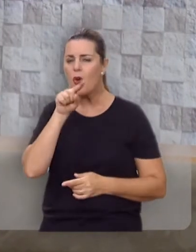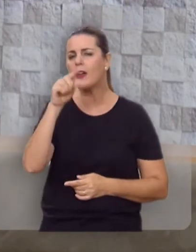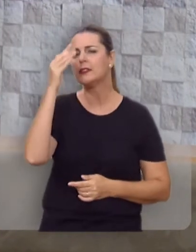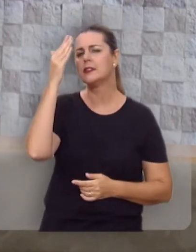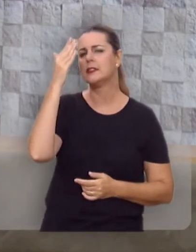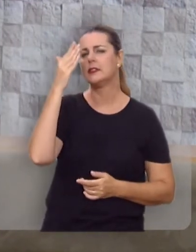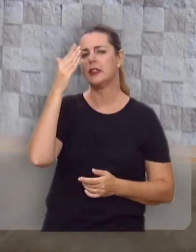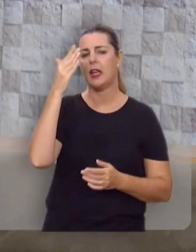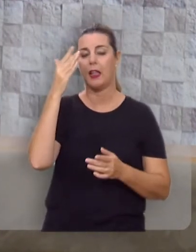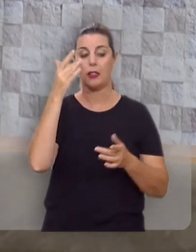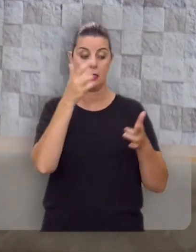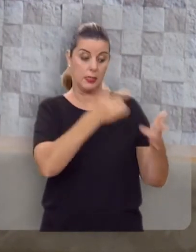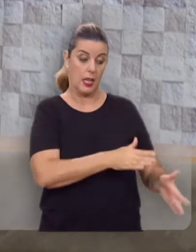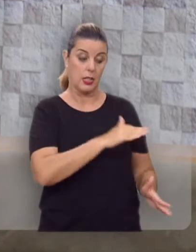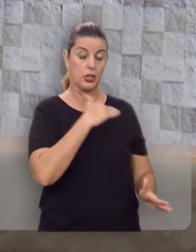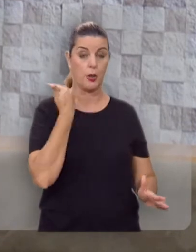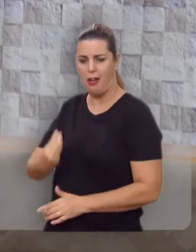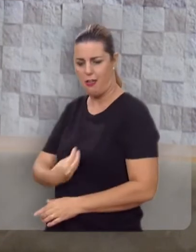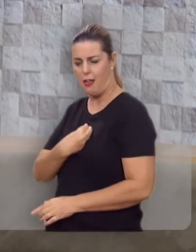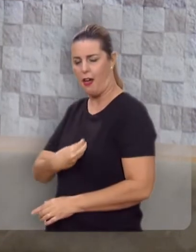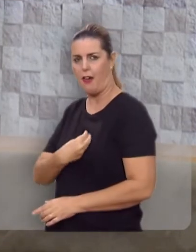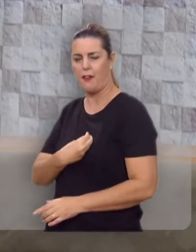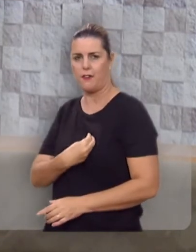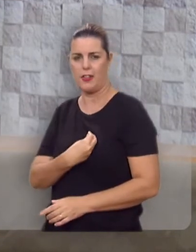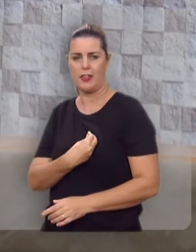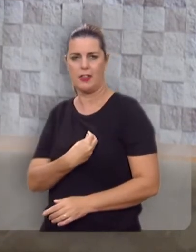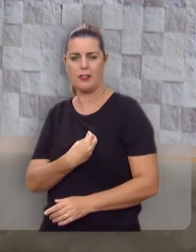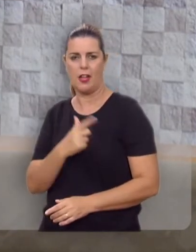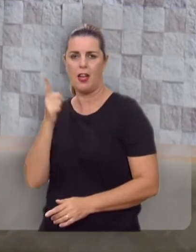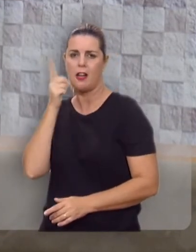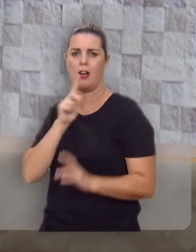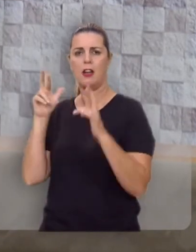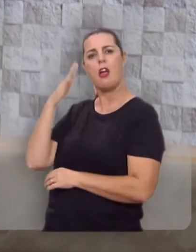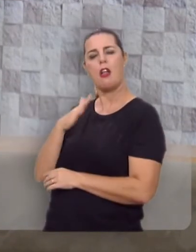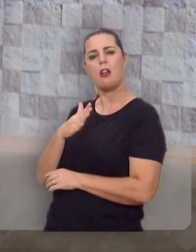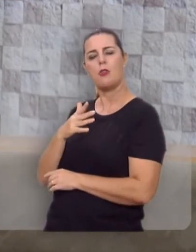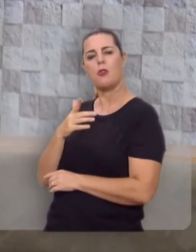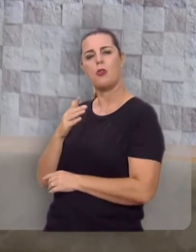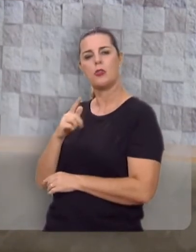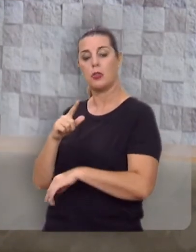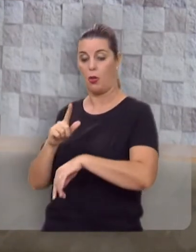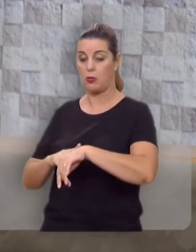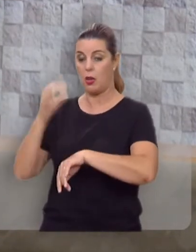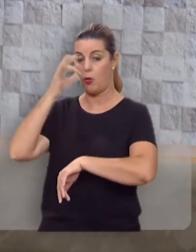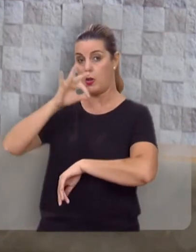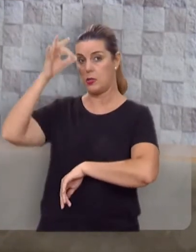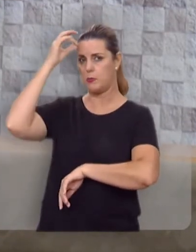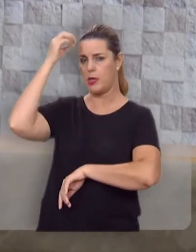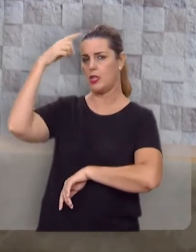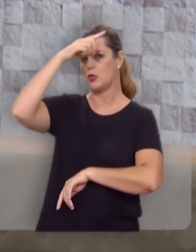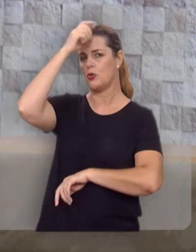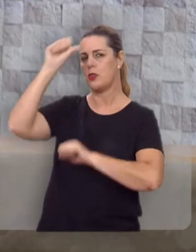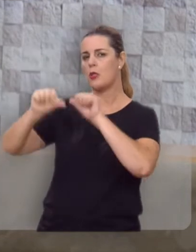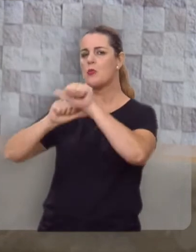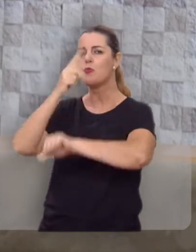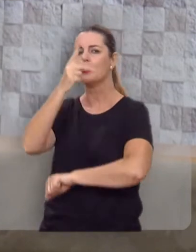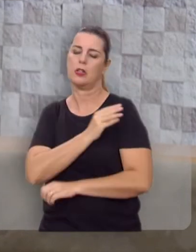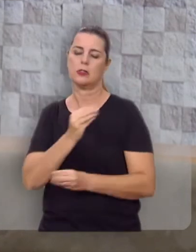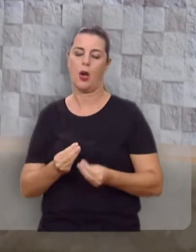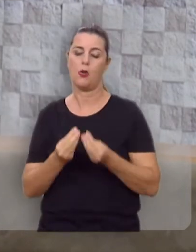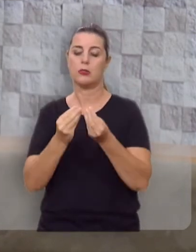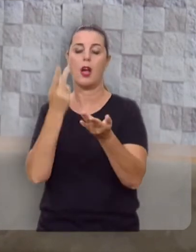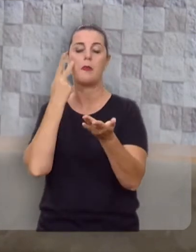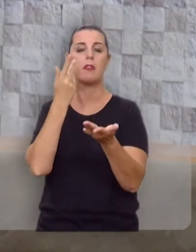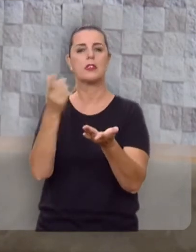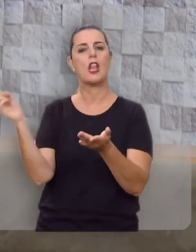Cristo, que você sai da morte para a vida, do império das trevas para o reino da luz. No momento em que o Espírito Santo regenera o seu coração